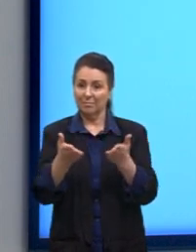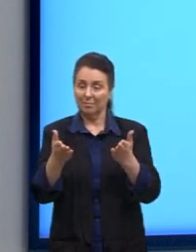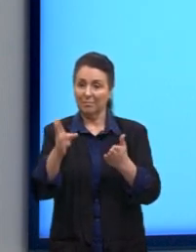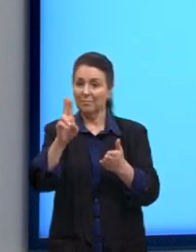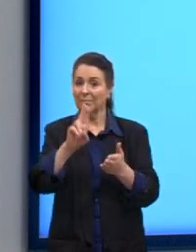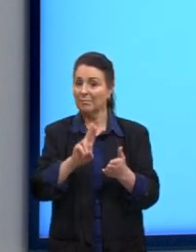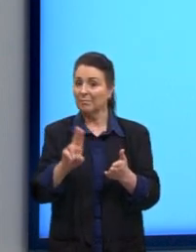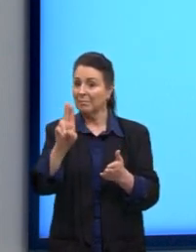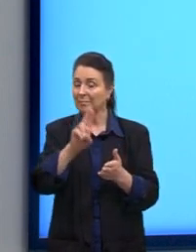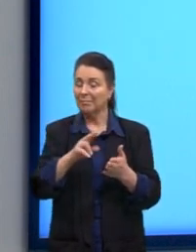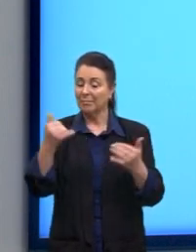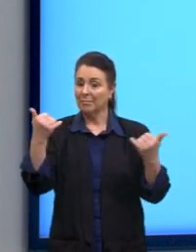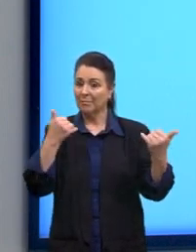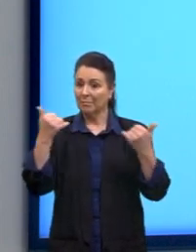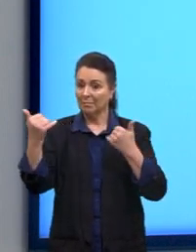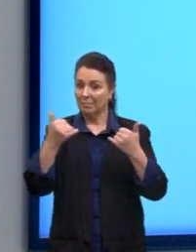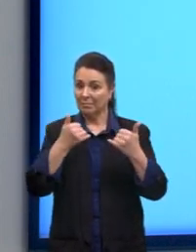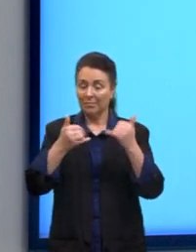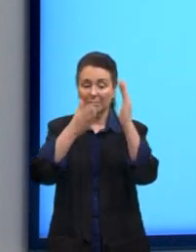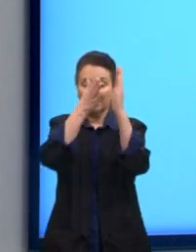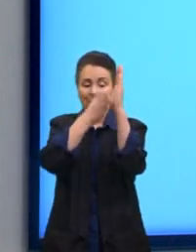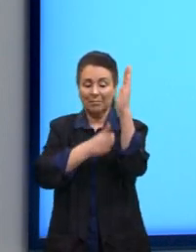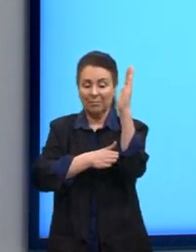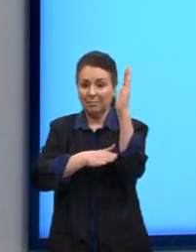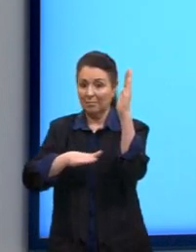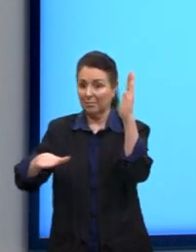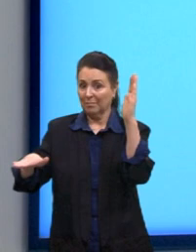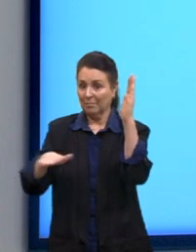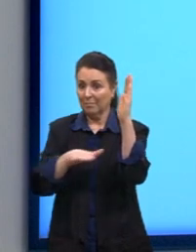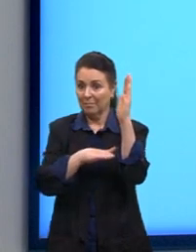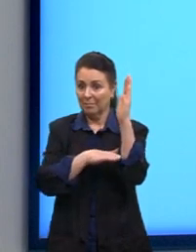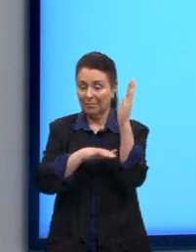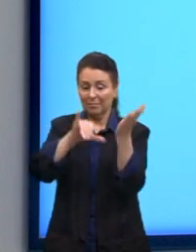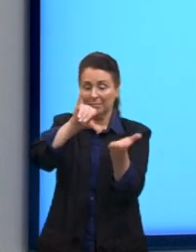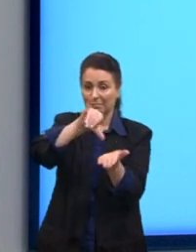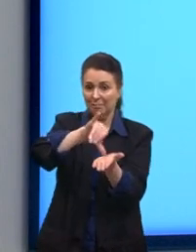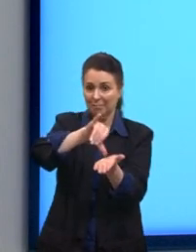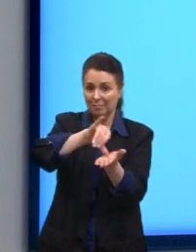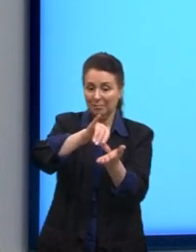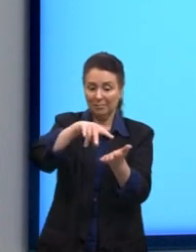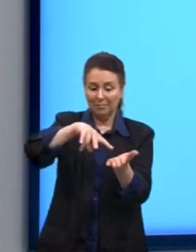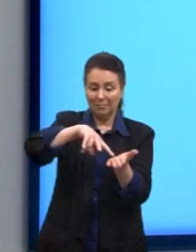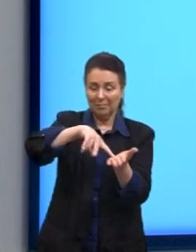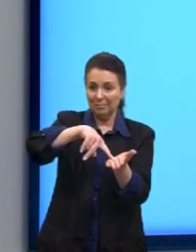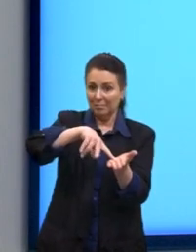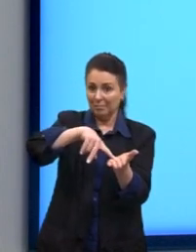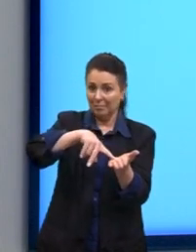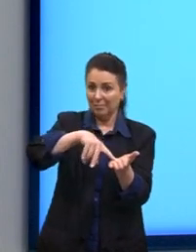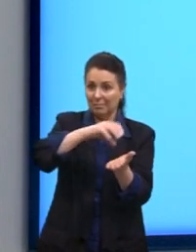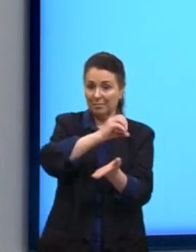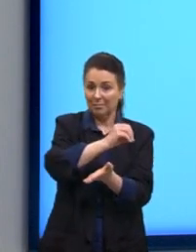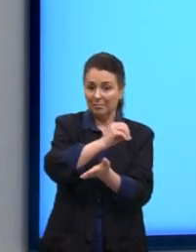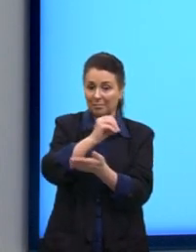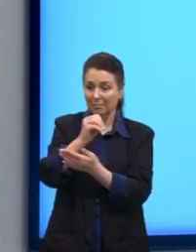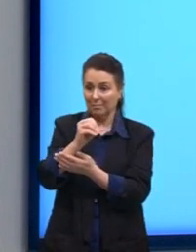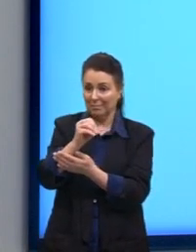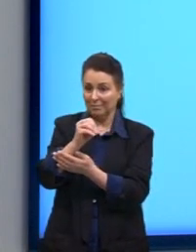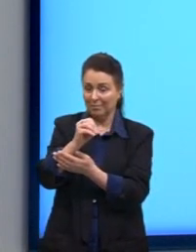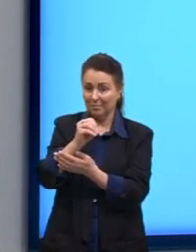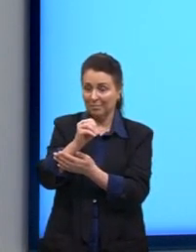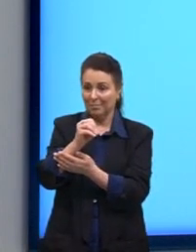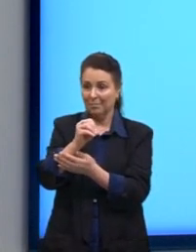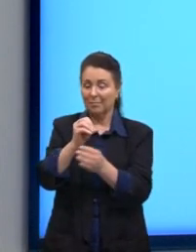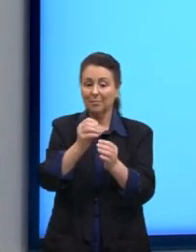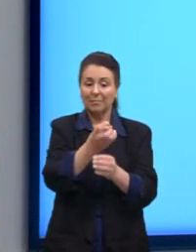essa informação, né? No nosso plano cartesiano. O centro da circunferência, aqui em 0, 0. E aí, nós vamos